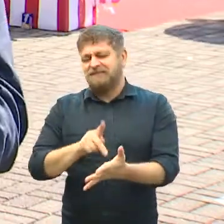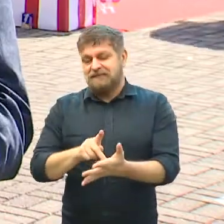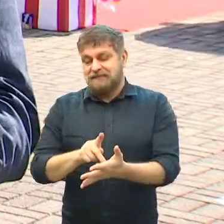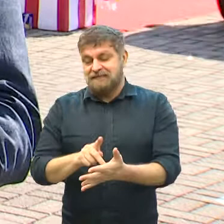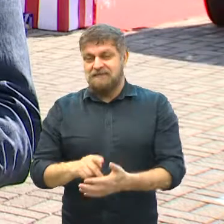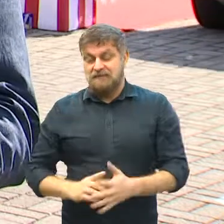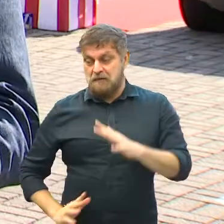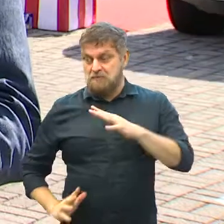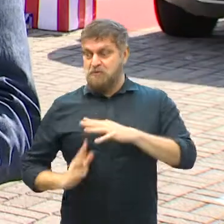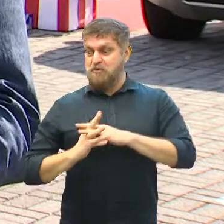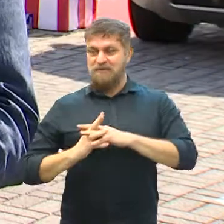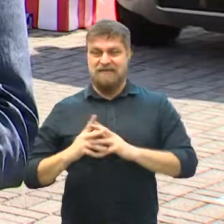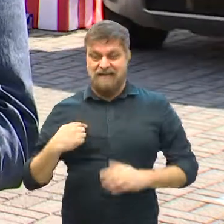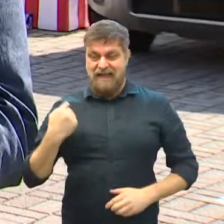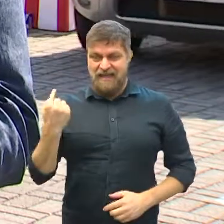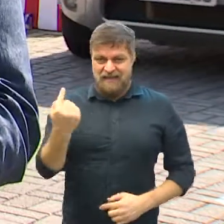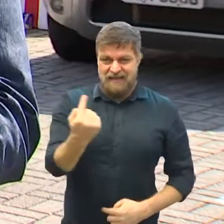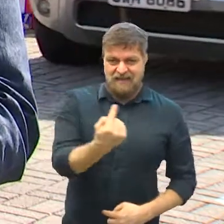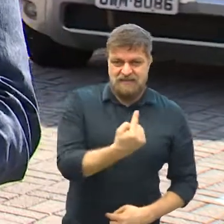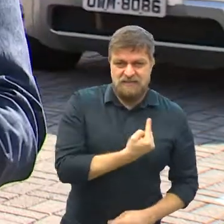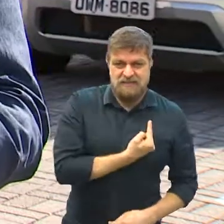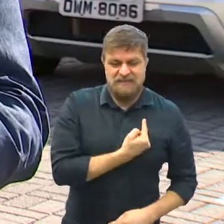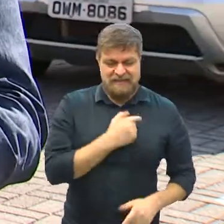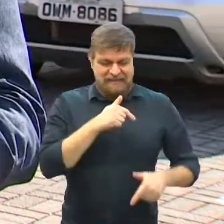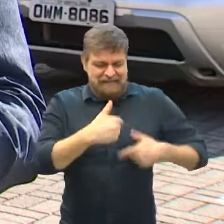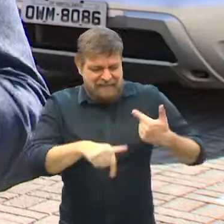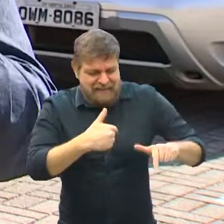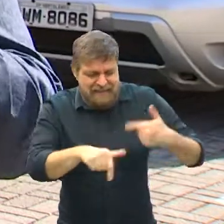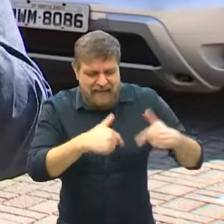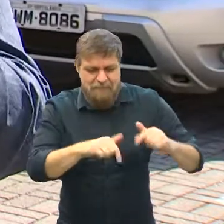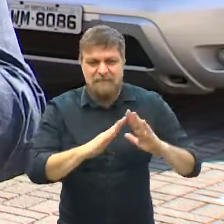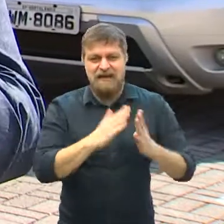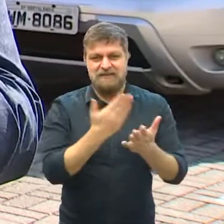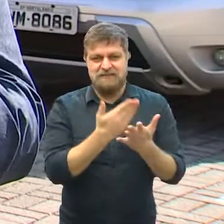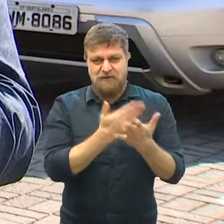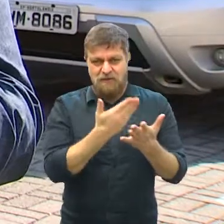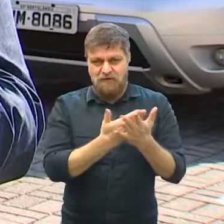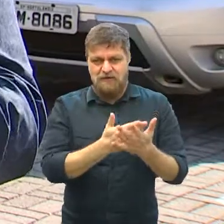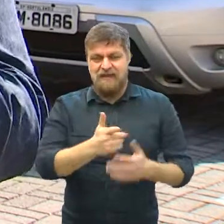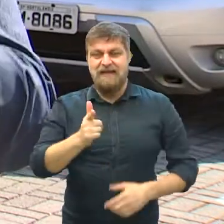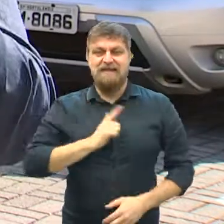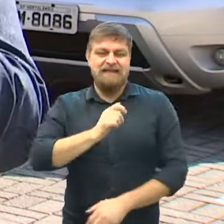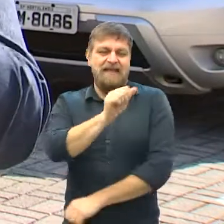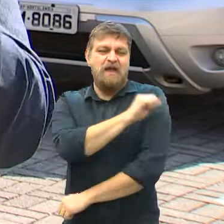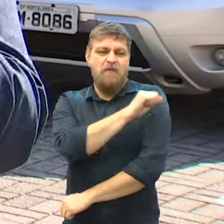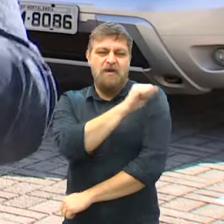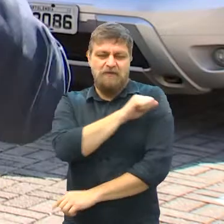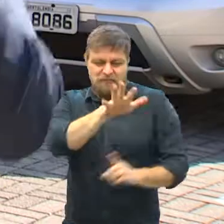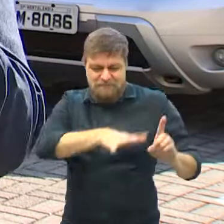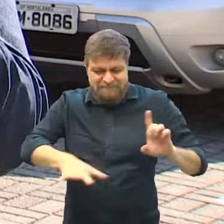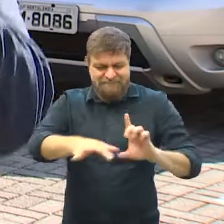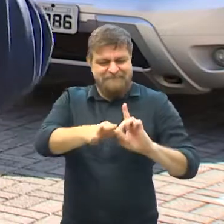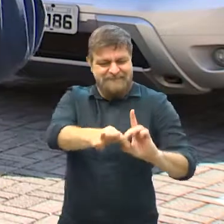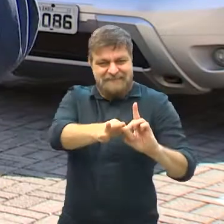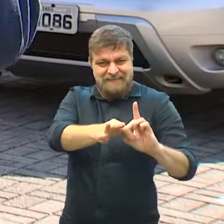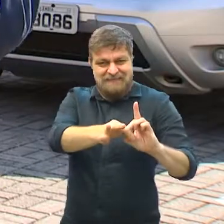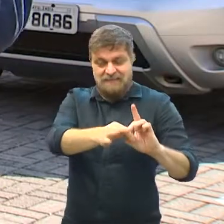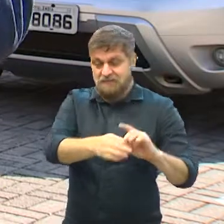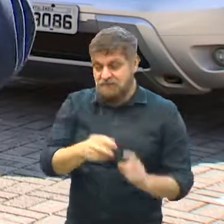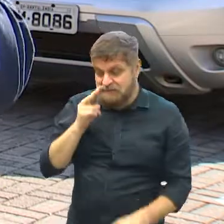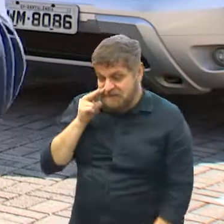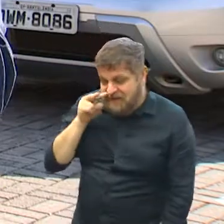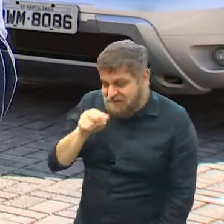é demais, né? E a gente que trabalha muito tempo em escola, temos os nossos alunos direto com a gente,